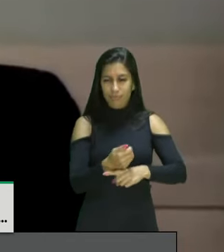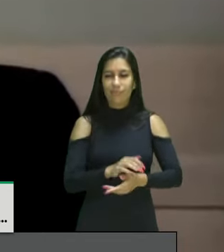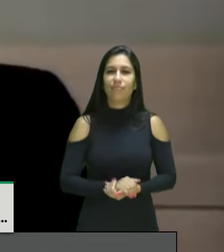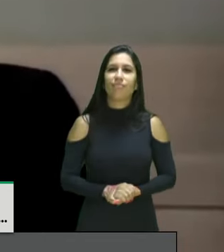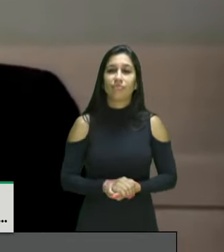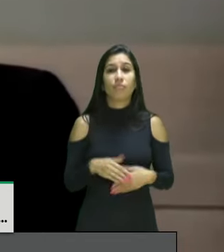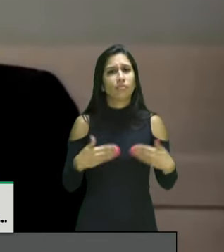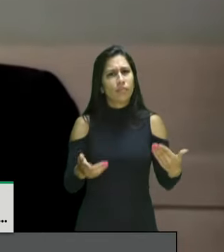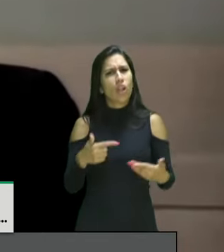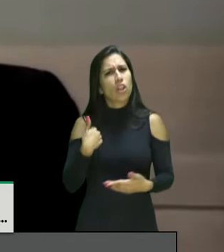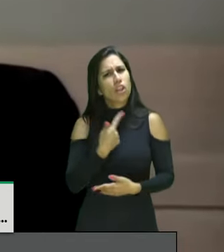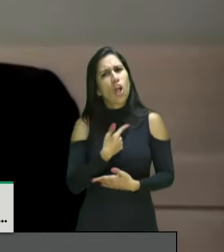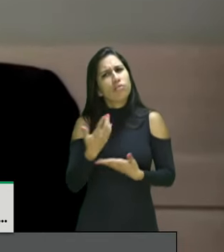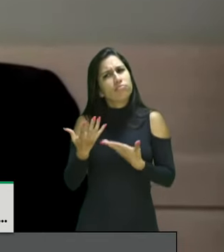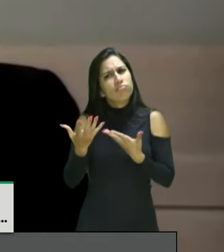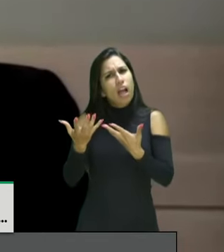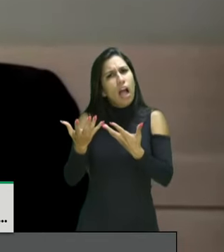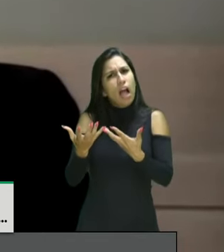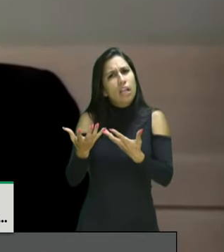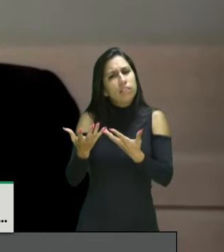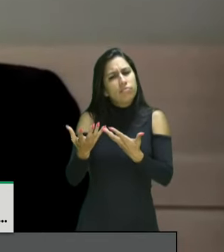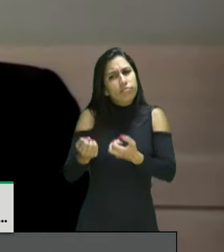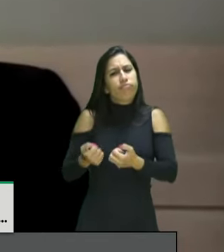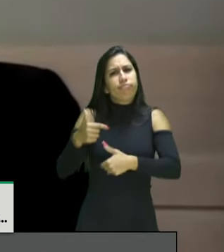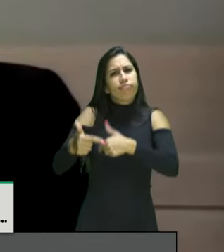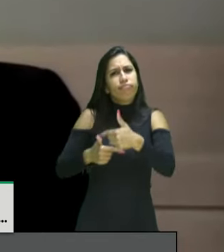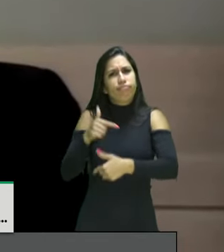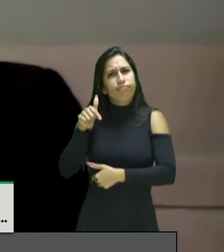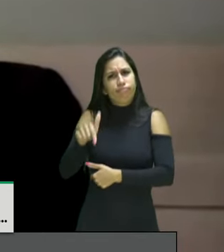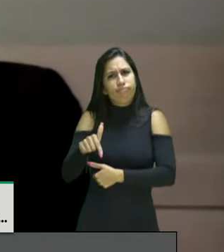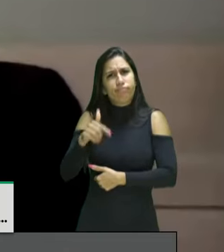a gestão da unidade neste governo,